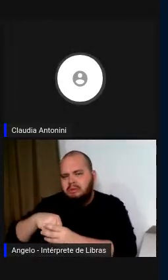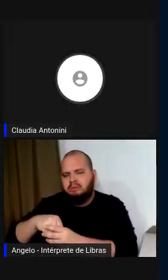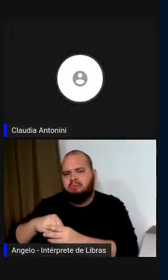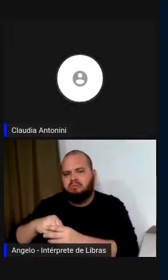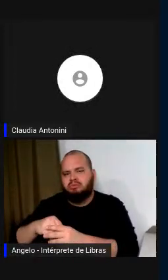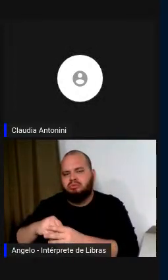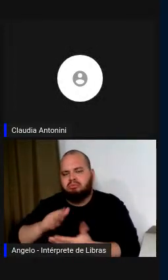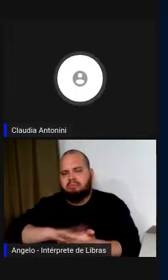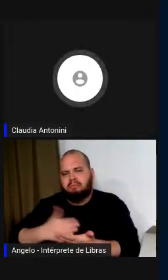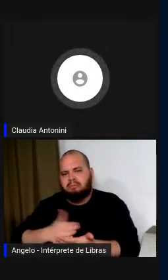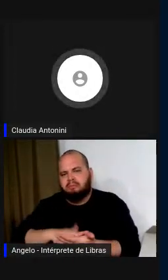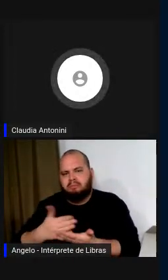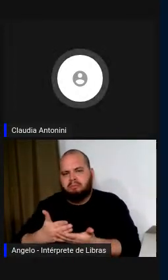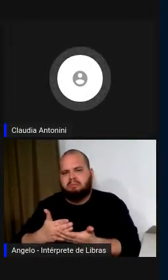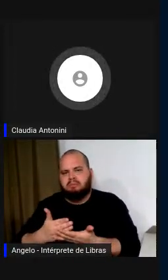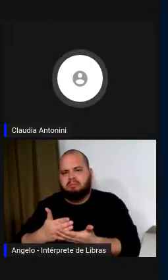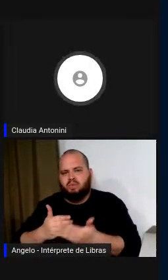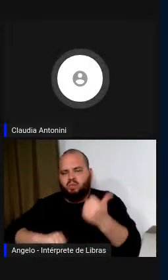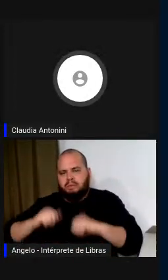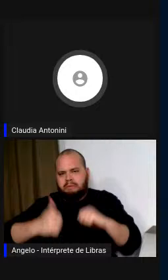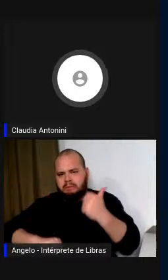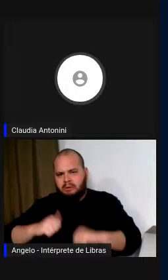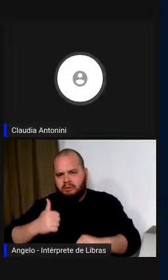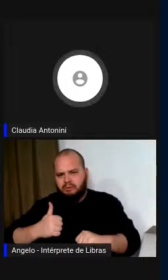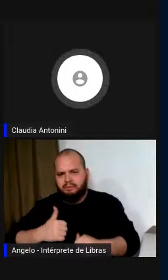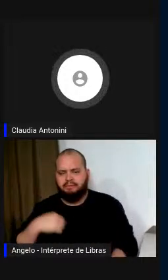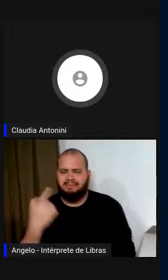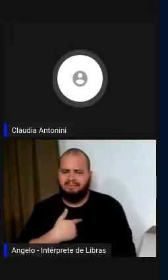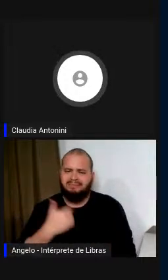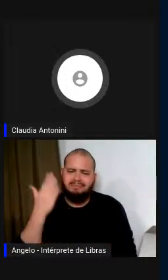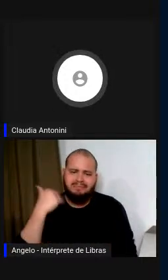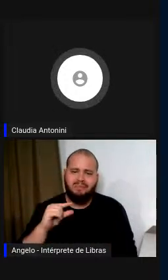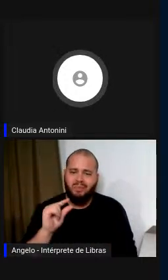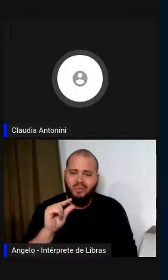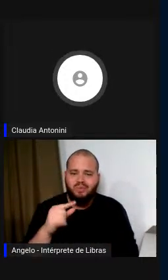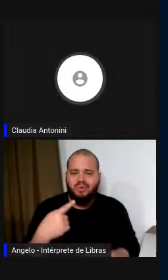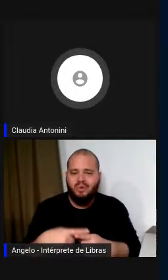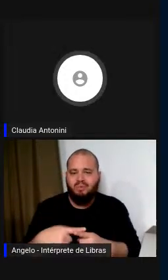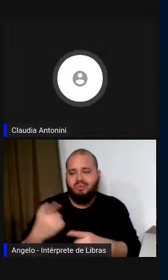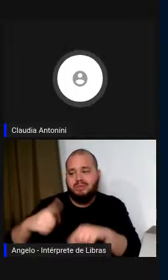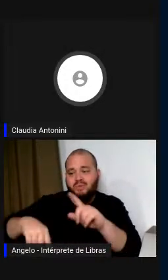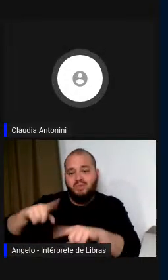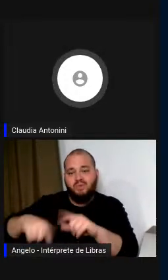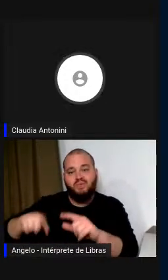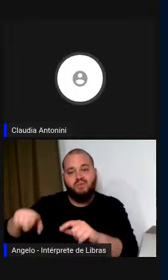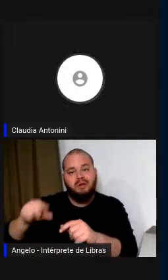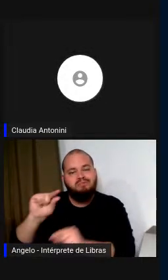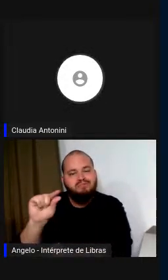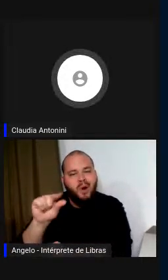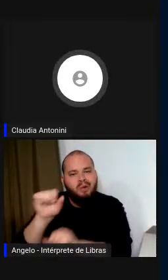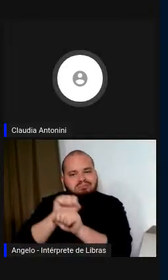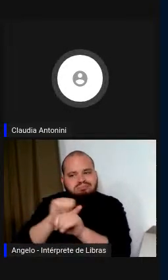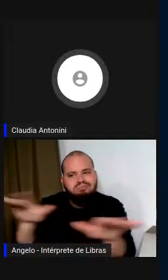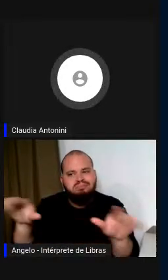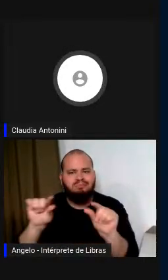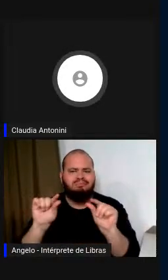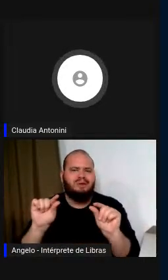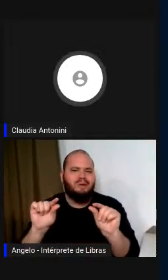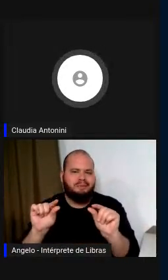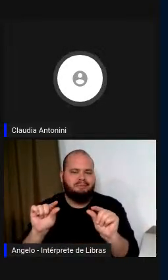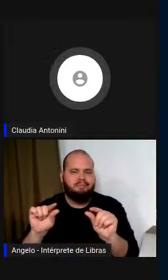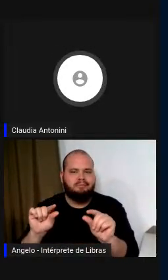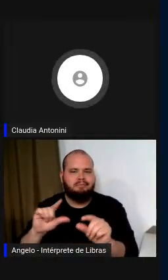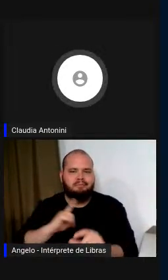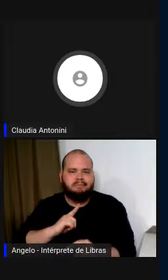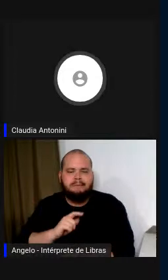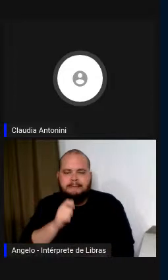do intérprete. Nós sabemos pouco, exatamente porque são instrumentos ainda muito pouco difundidos, fundamentalmente, estão